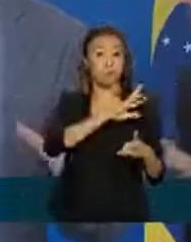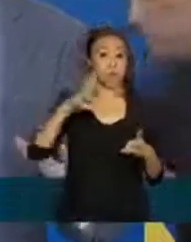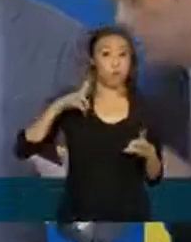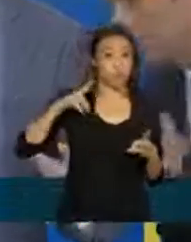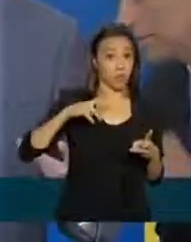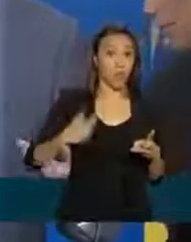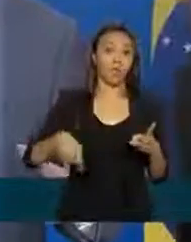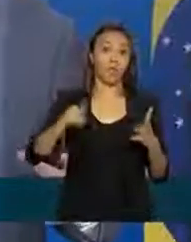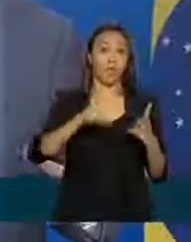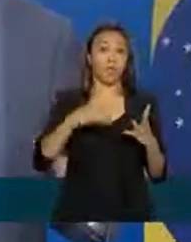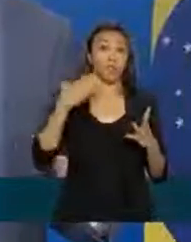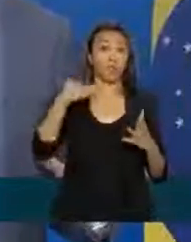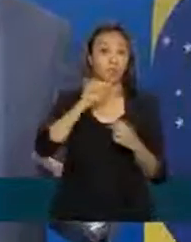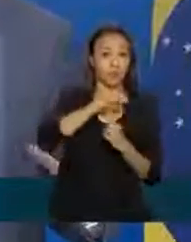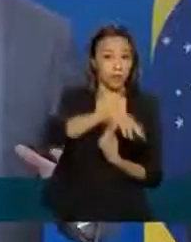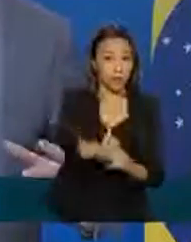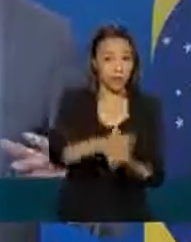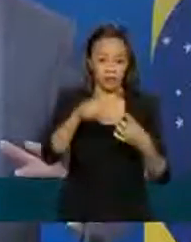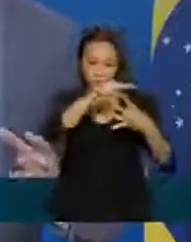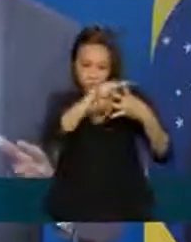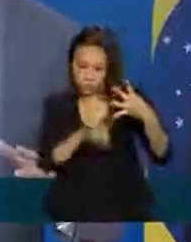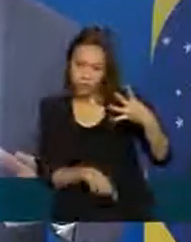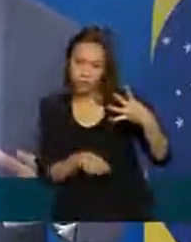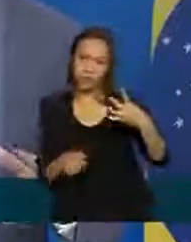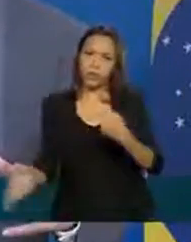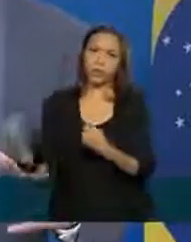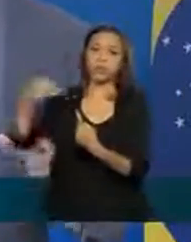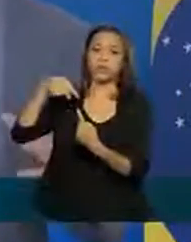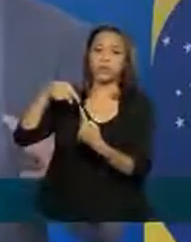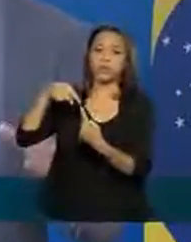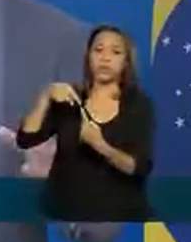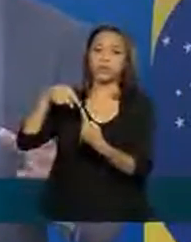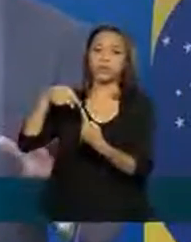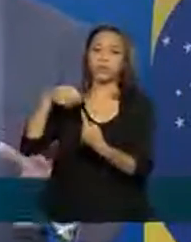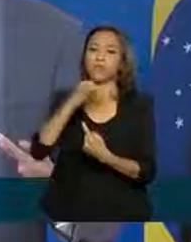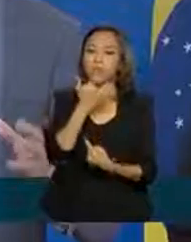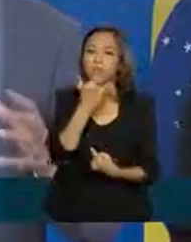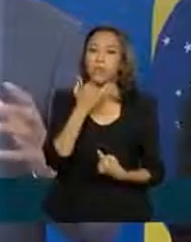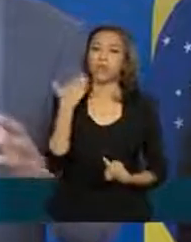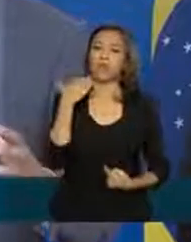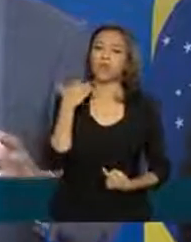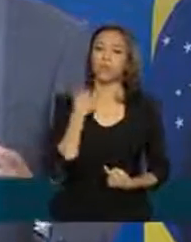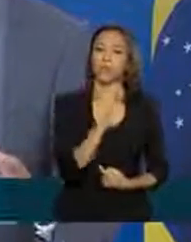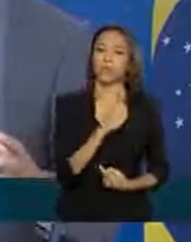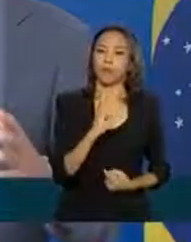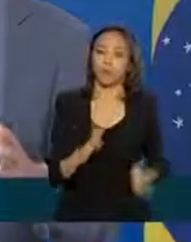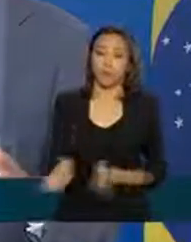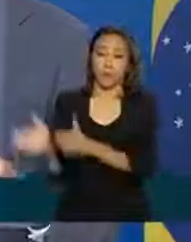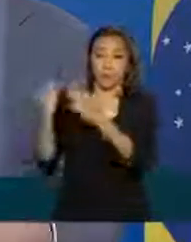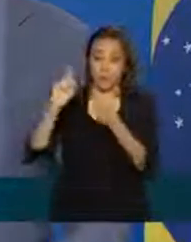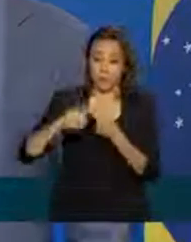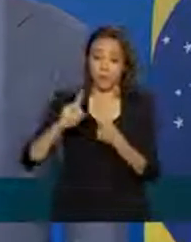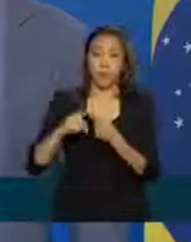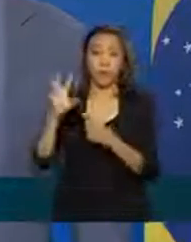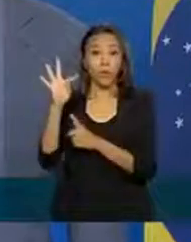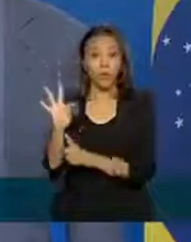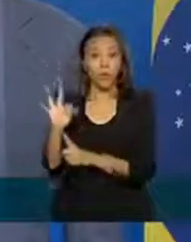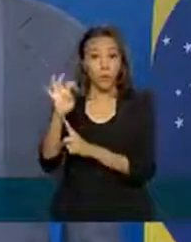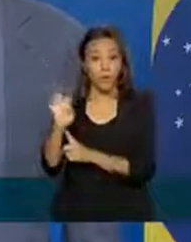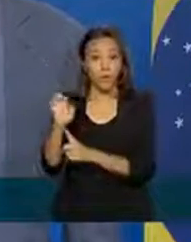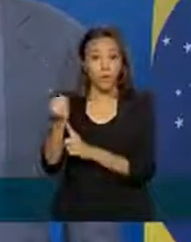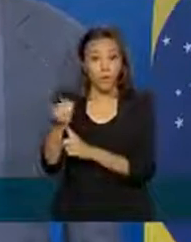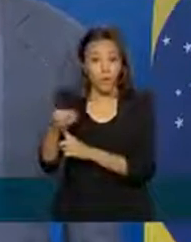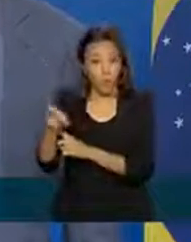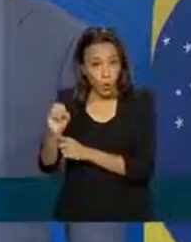o Tesouro e o Banco do Brasil perdão o Tesouro ele disponibiliza os recursos ele